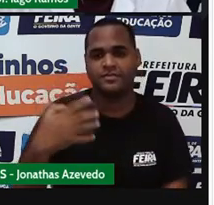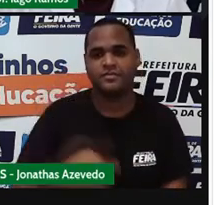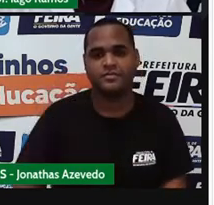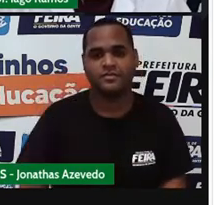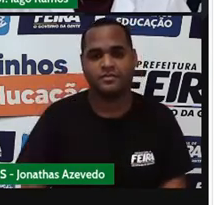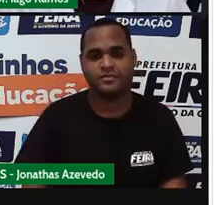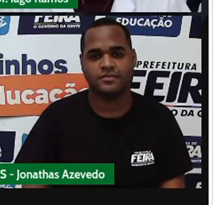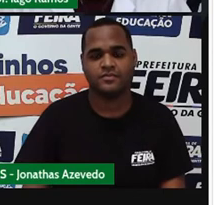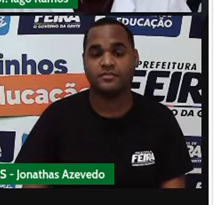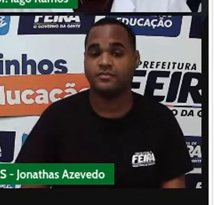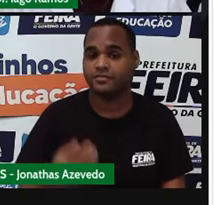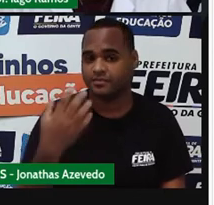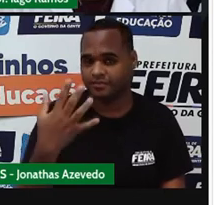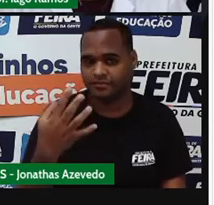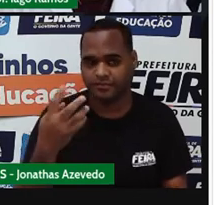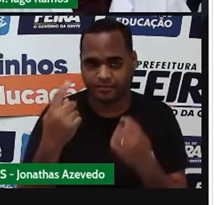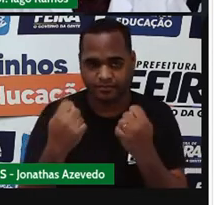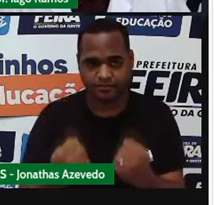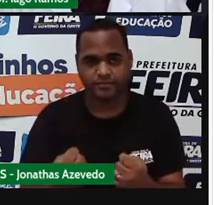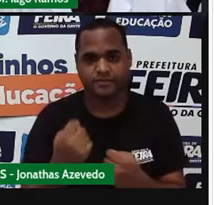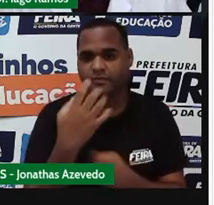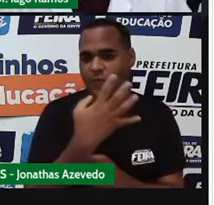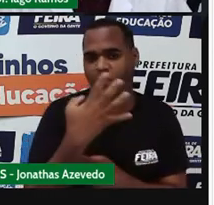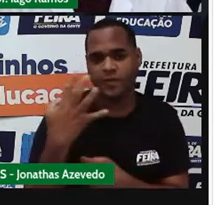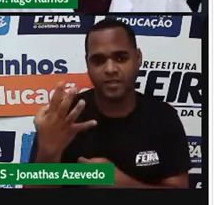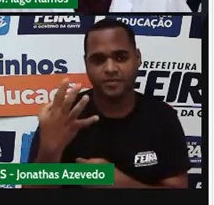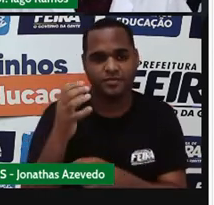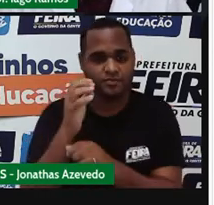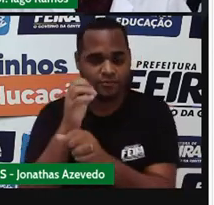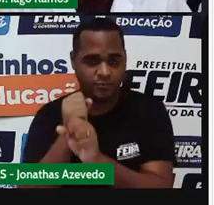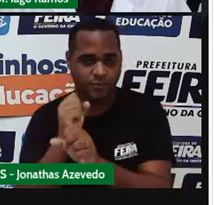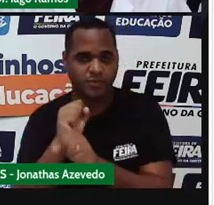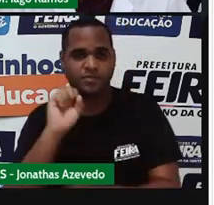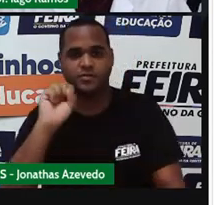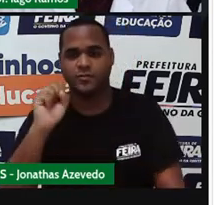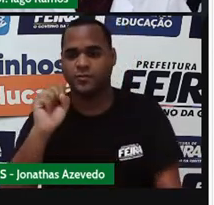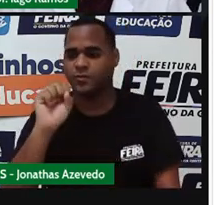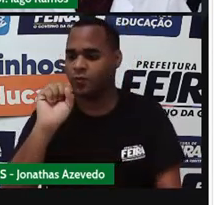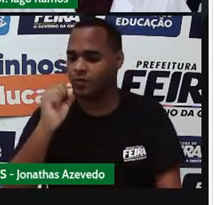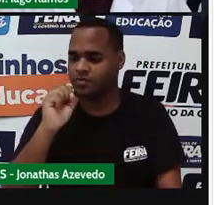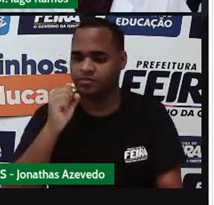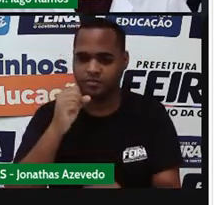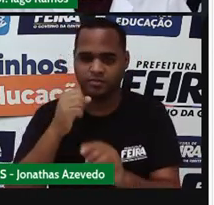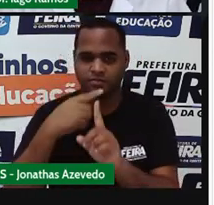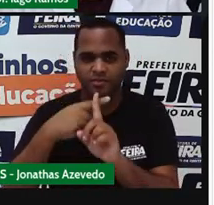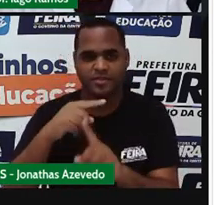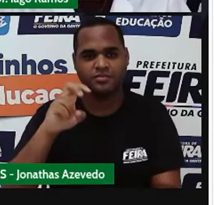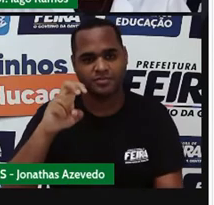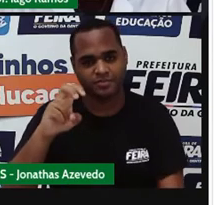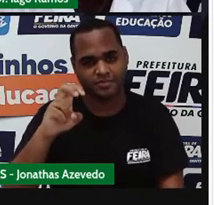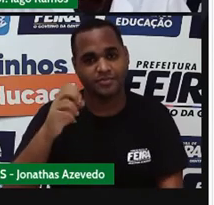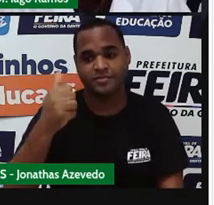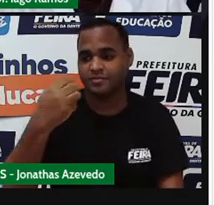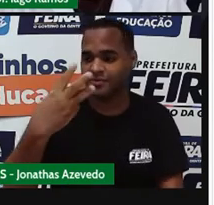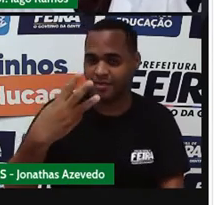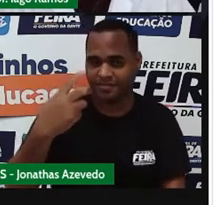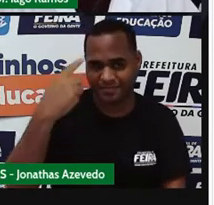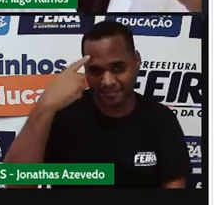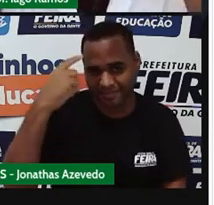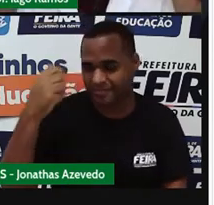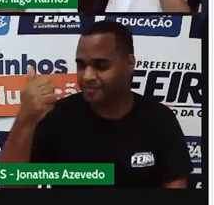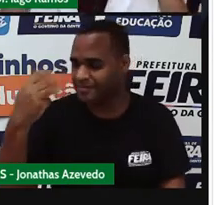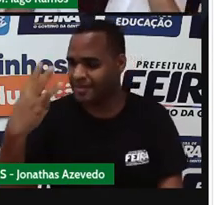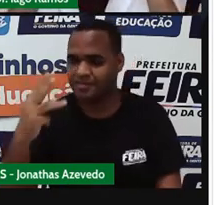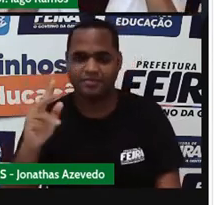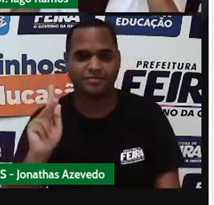4 nesse peso mais 4 nesse peso 8. 8 mais 5 nesse daqui 13. Do outro lado é